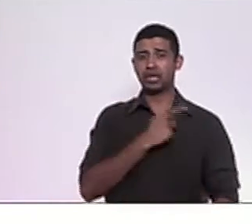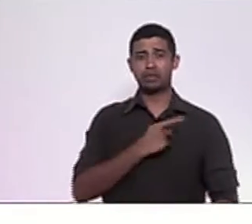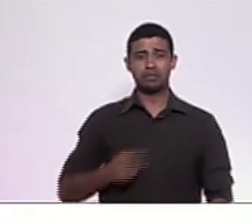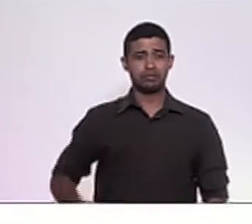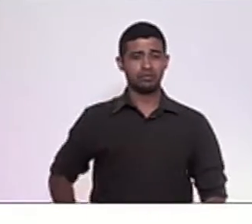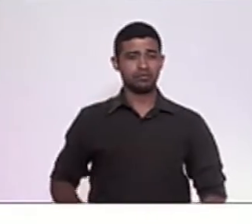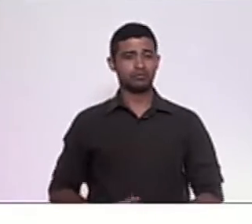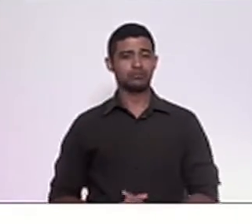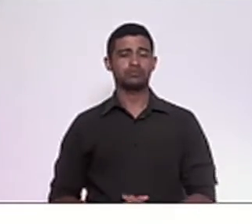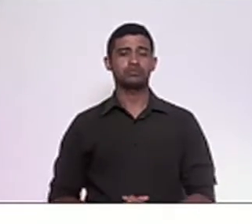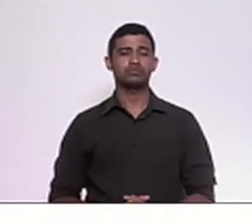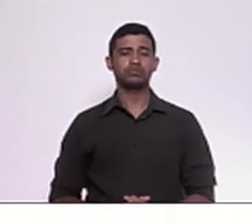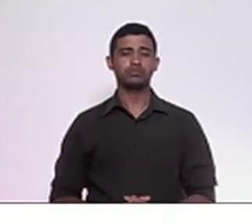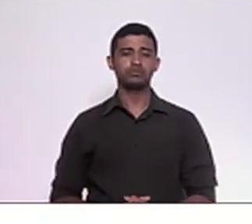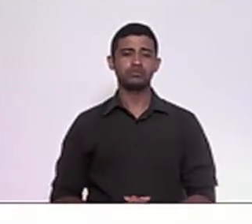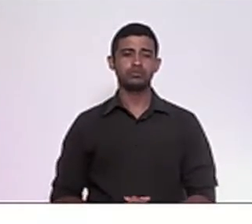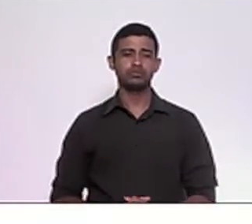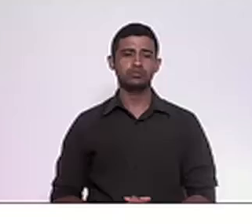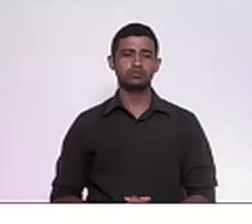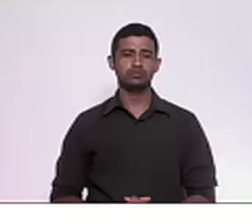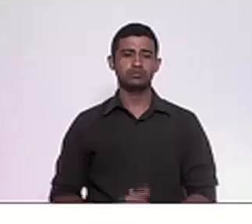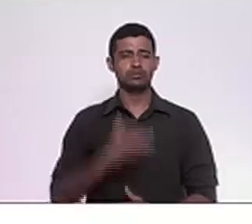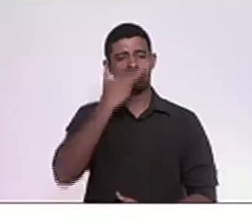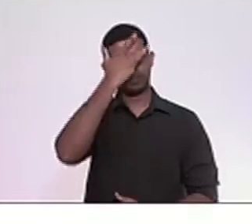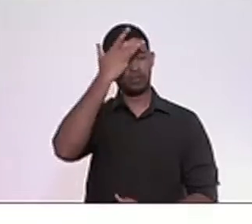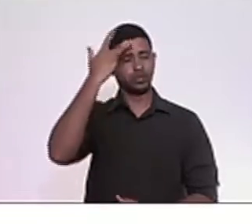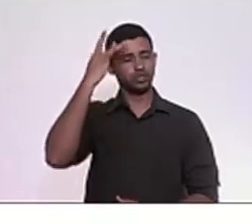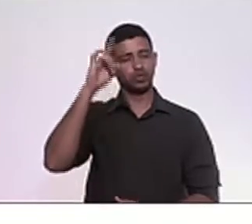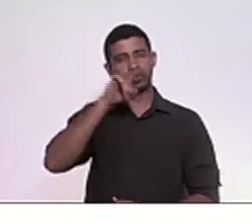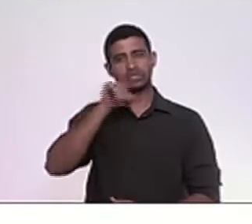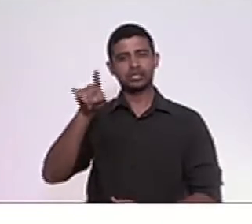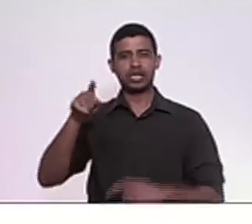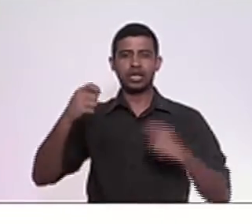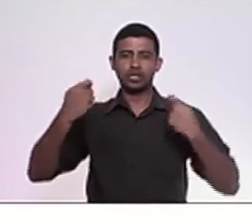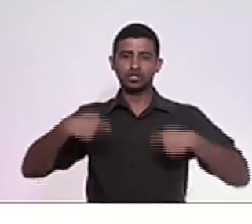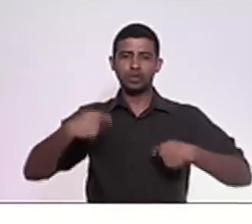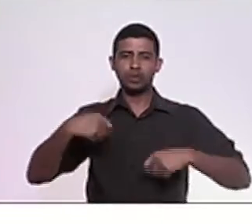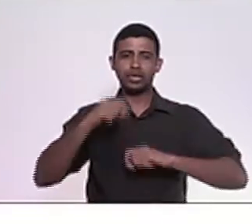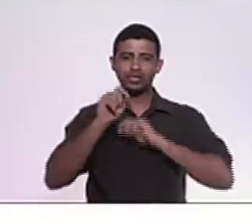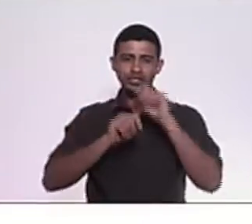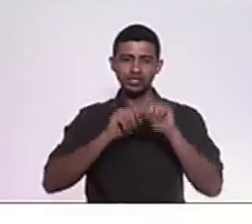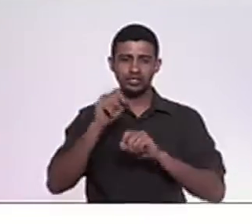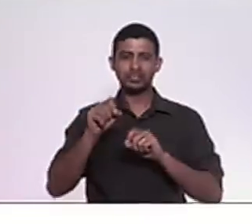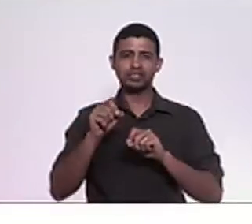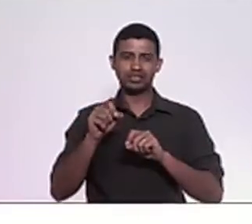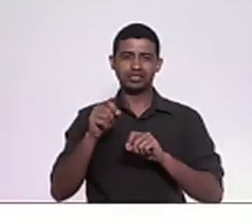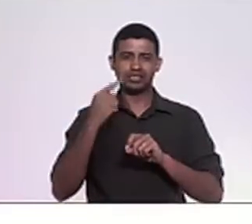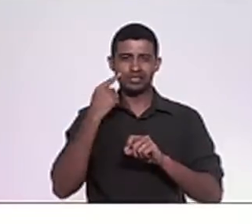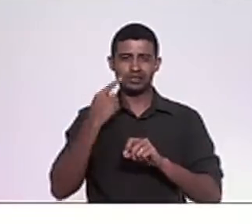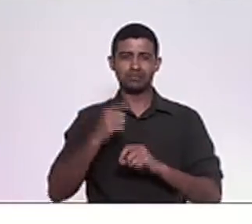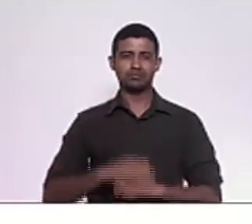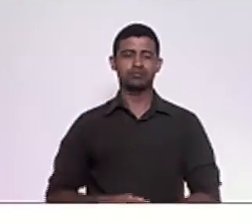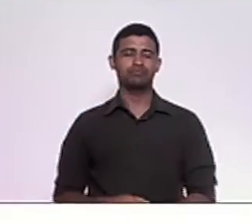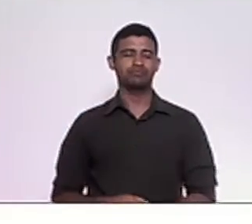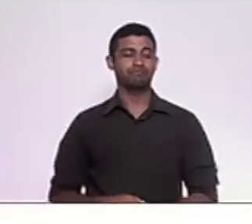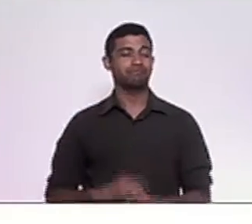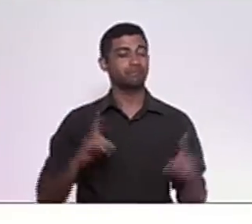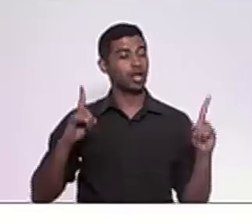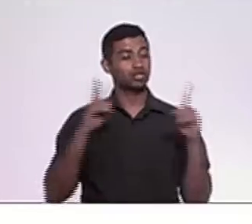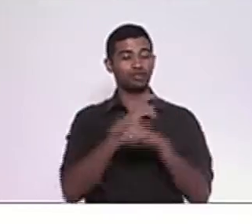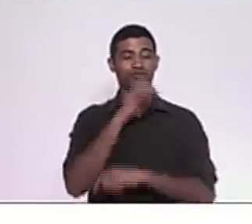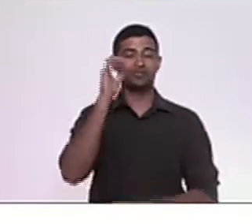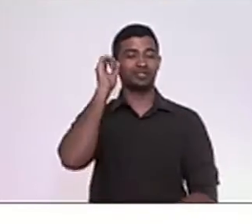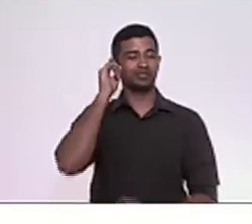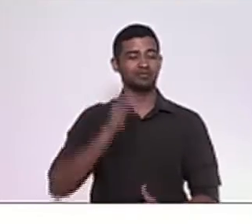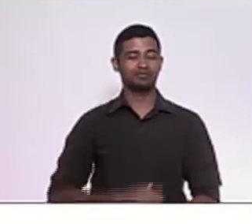como utilizam de pessoas que deveriam, ao invés de lobotomizados que são, defender